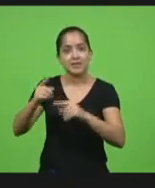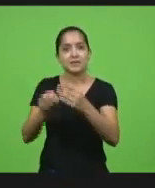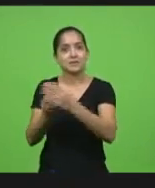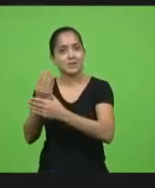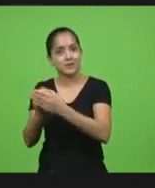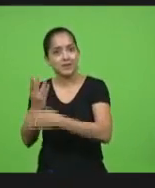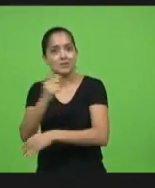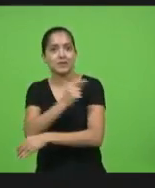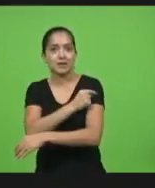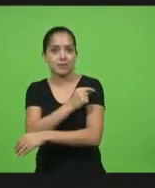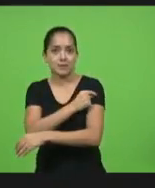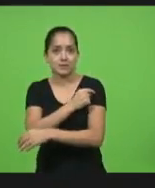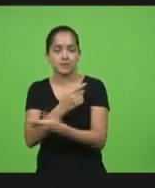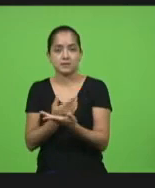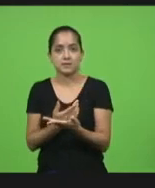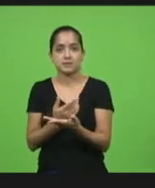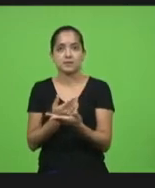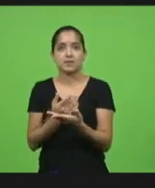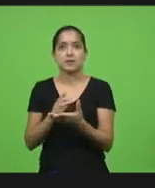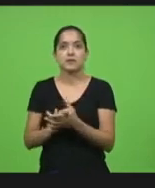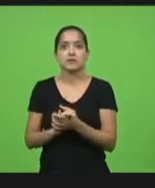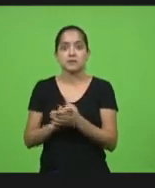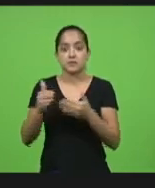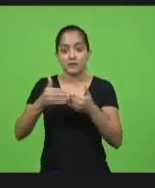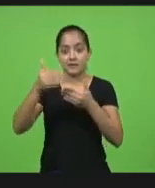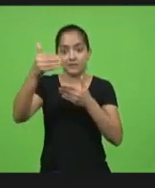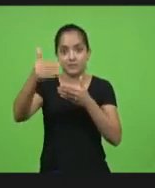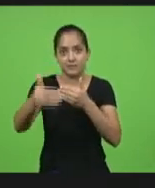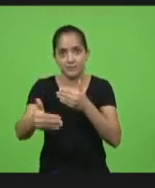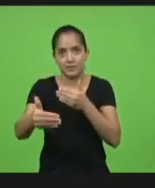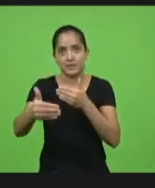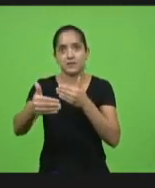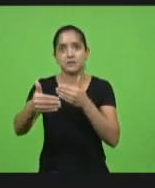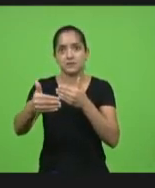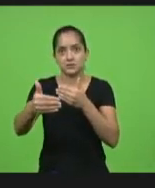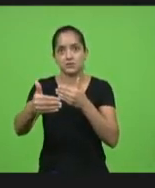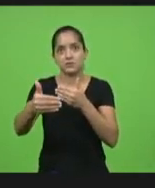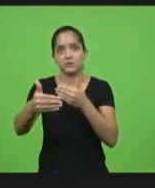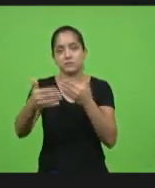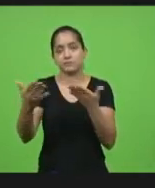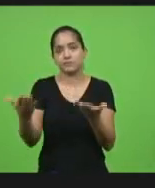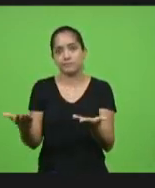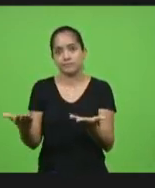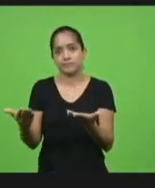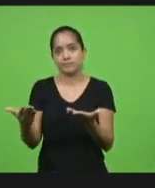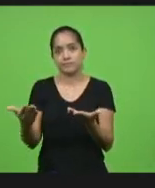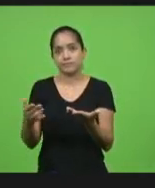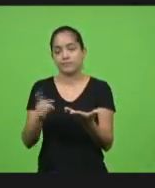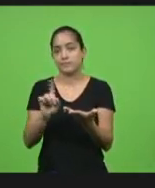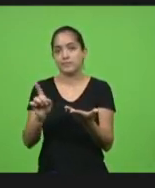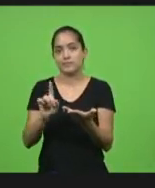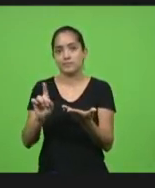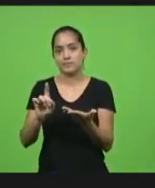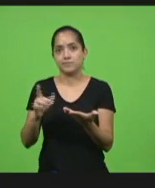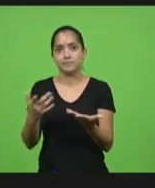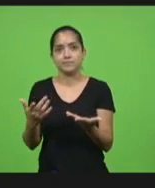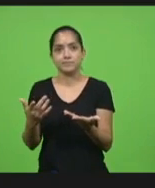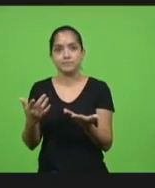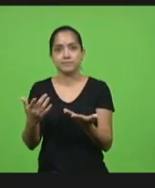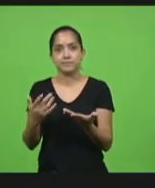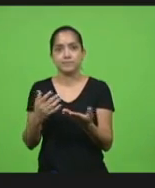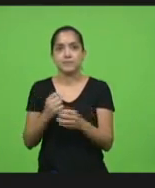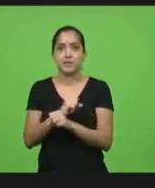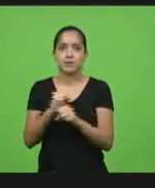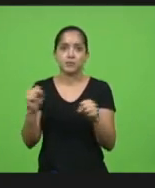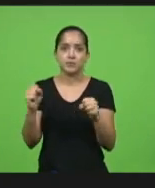só que falta a gente tá na frente dos países que fabricam os insumos pra fabricar a vacina aí seria realmente o